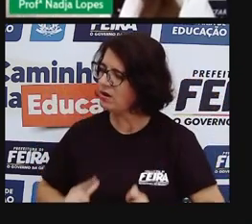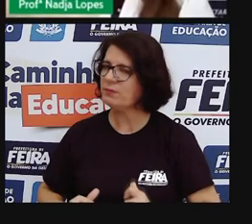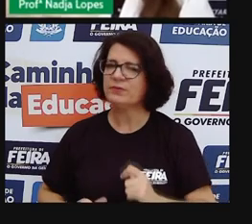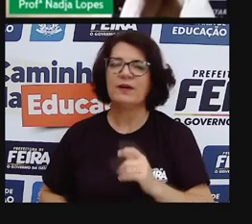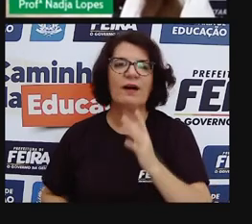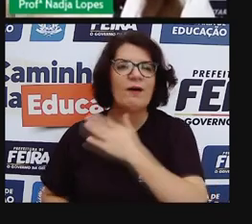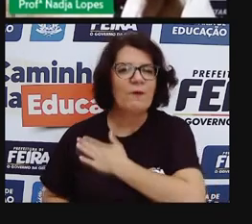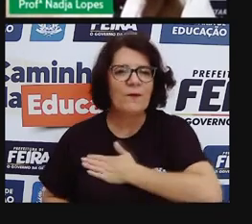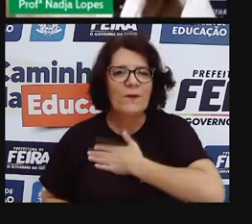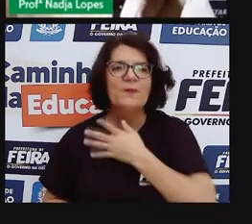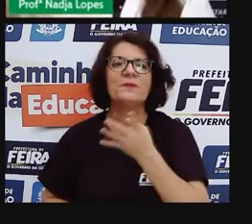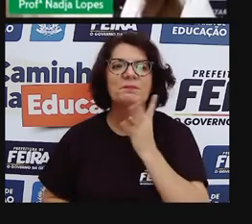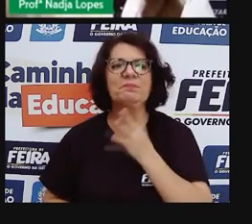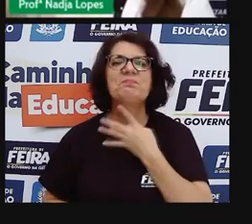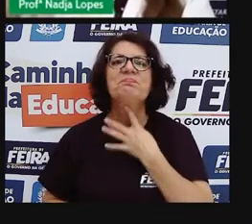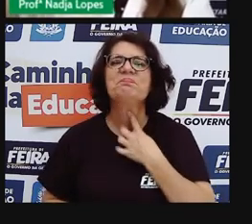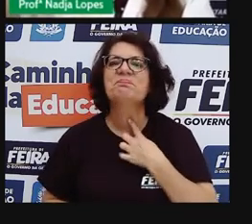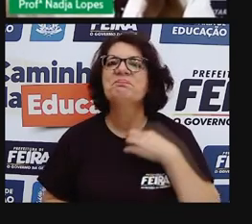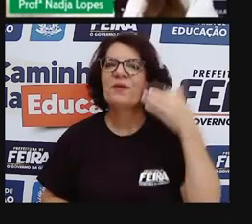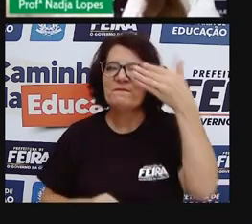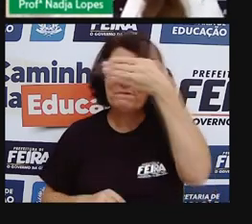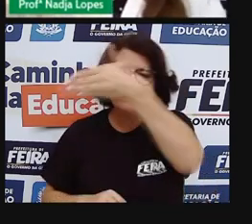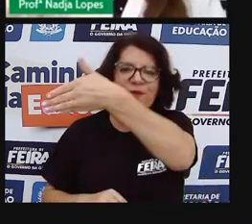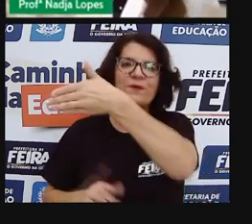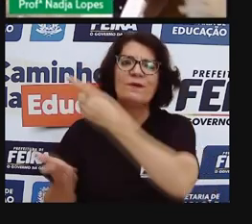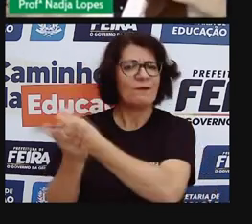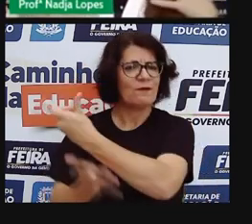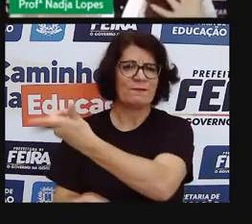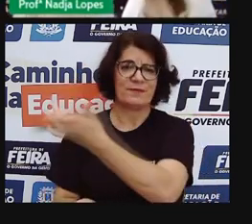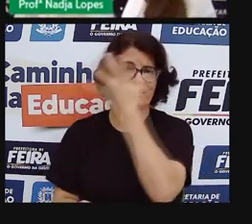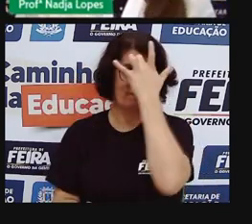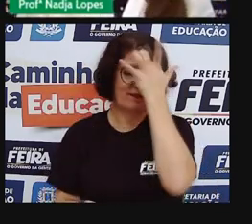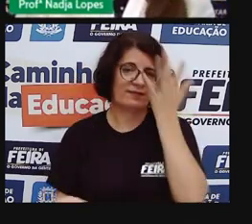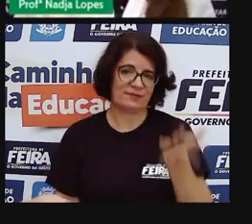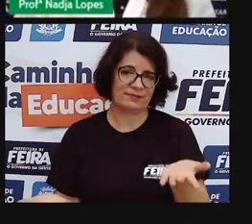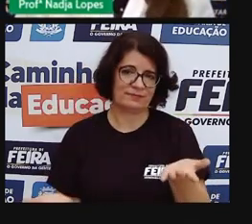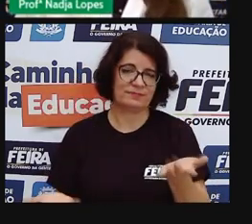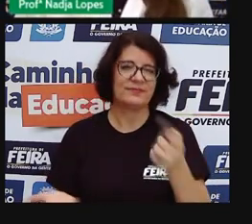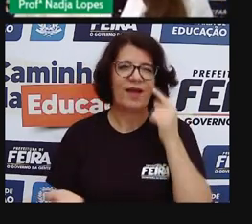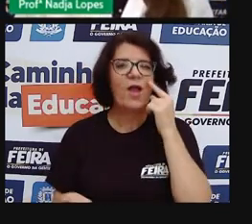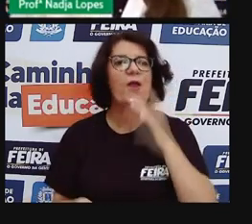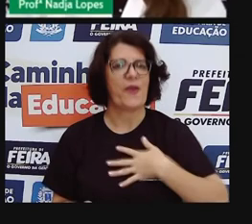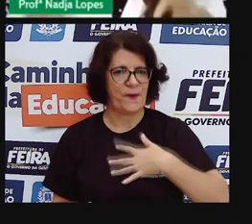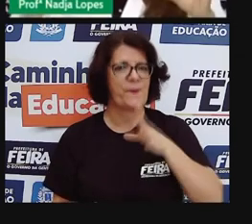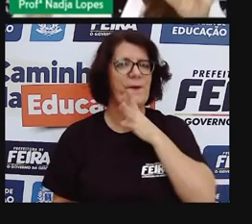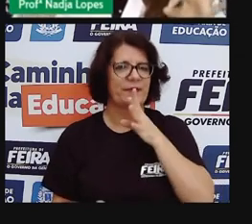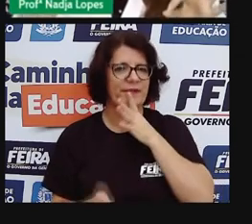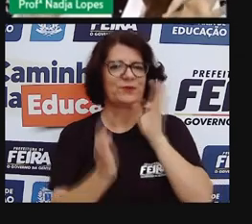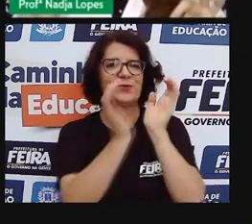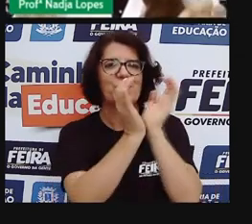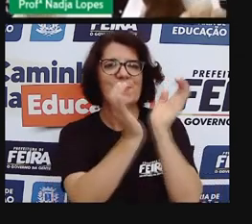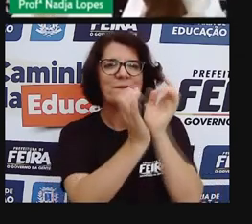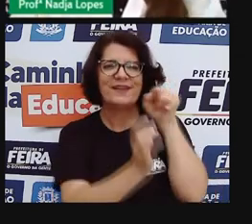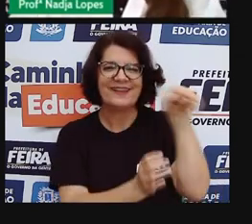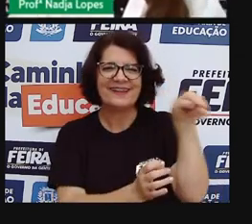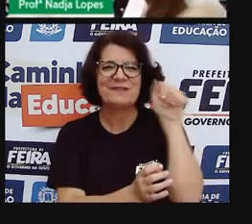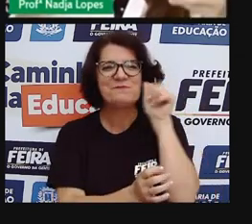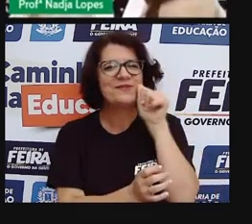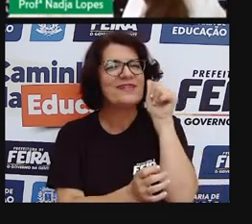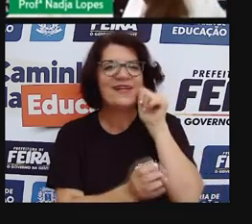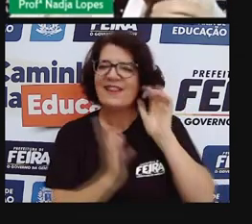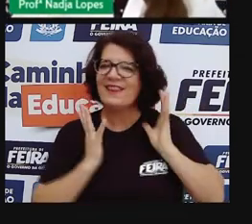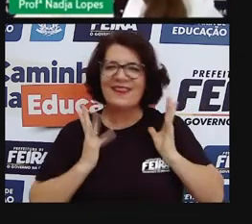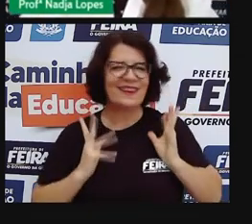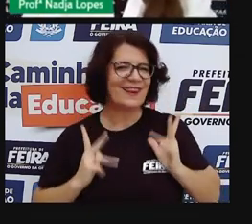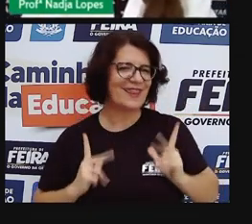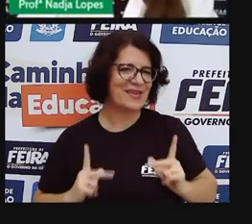comprar, tem uma moça no tomba mesmo que vai ali com um aventalzinho todo branquinho, coisa mais linda de se ver, a